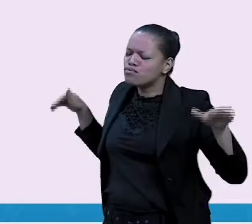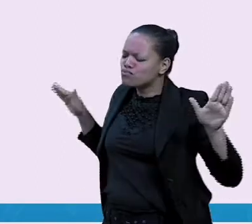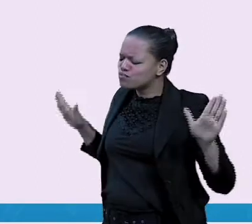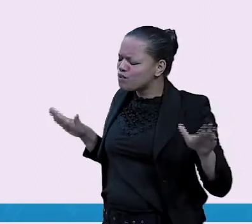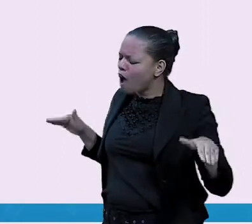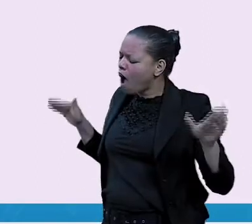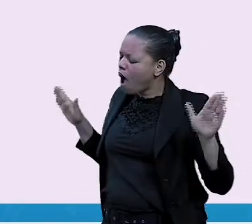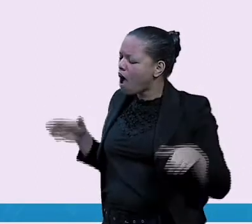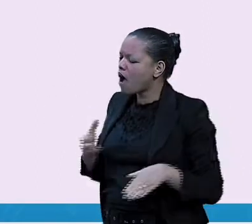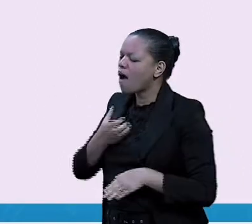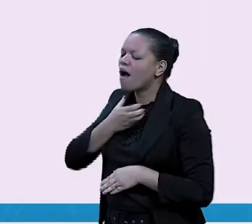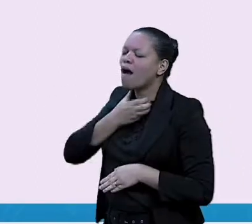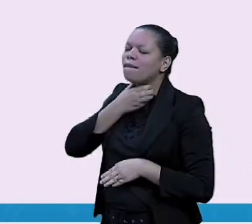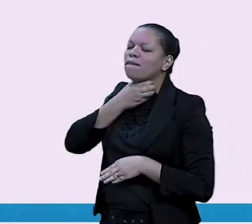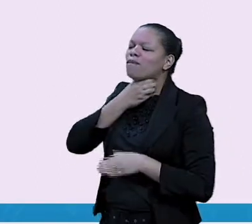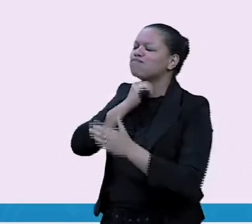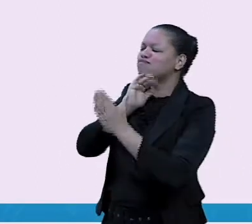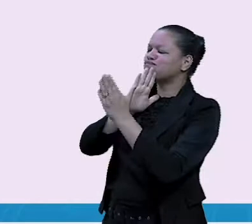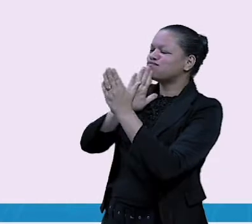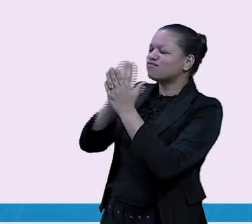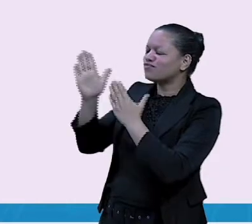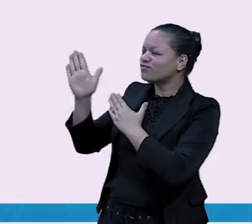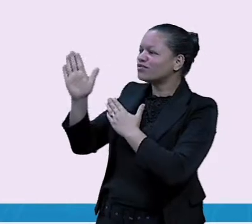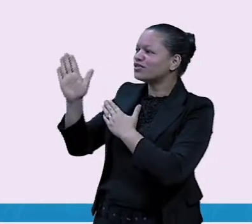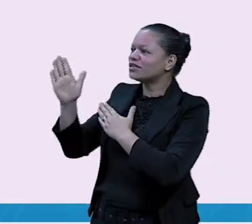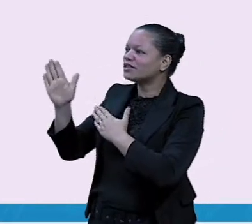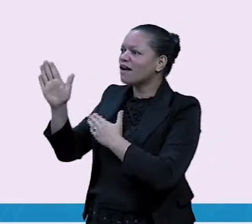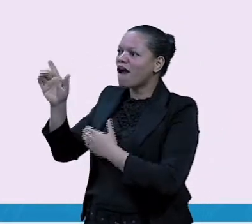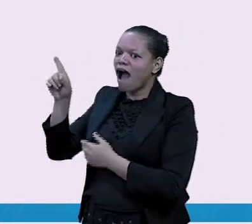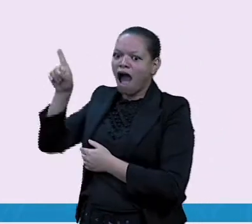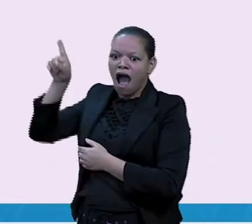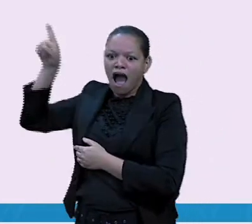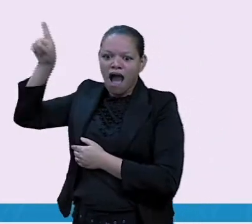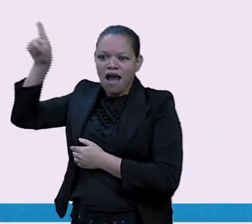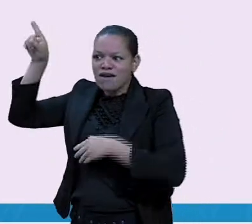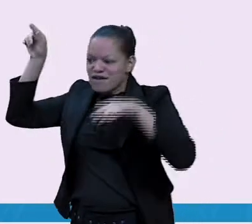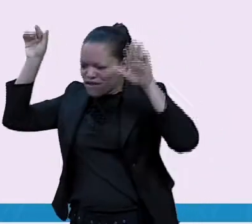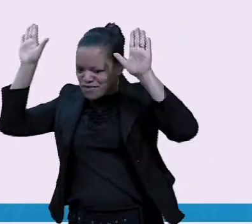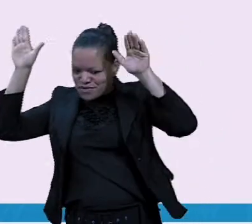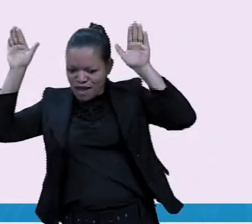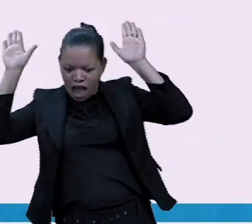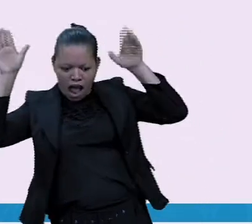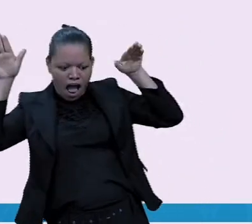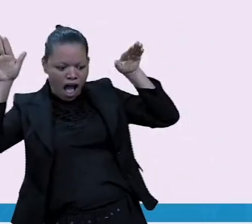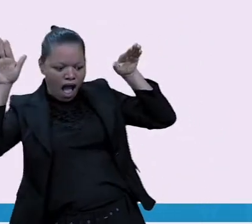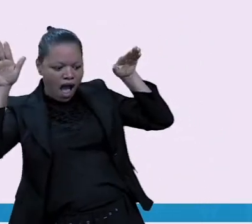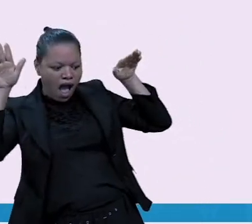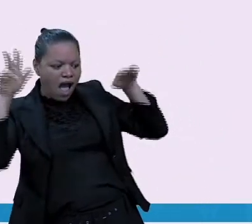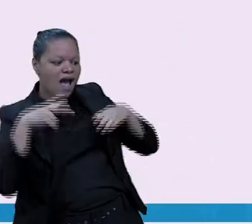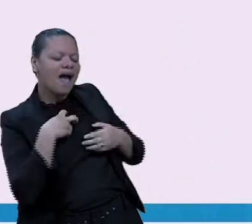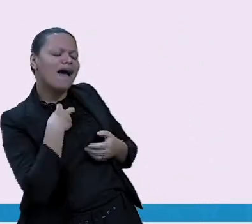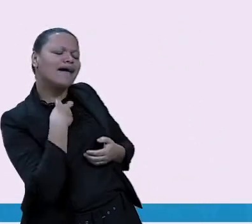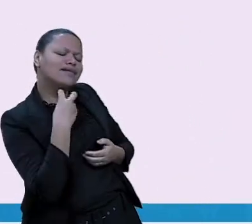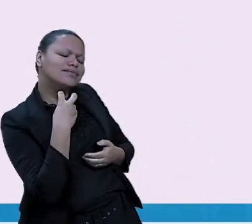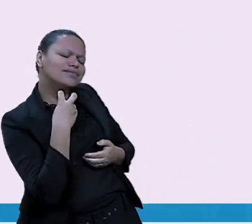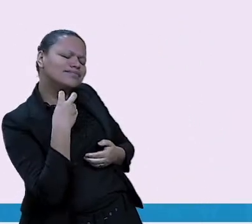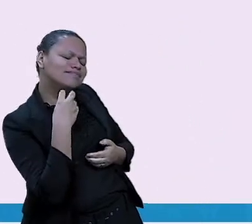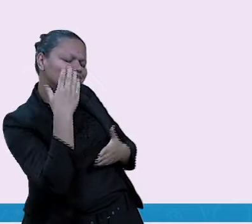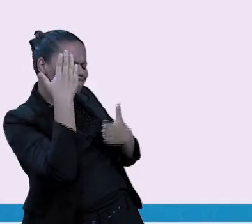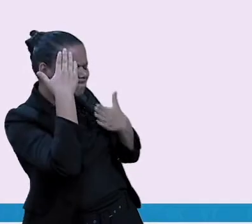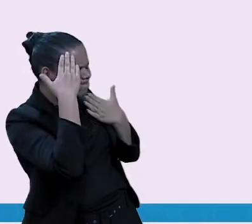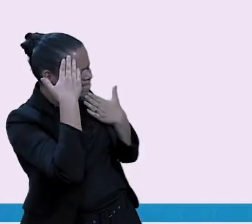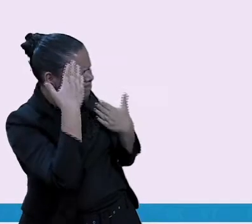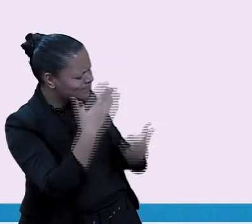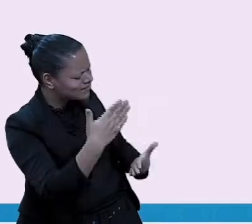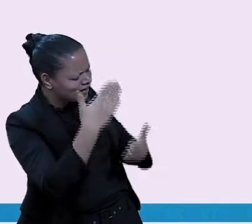para um ramo mais alto. De lá, ela arrulhou para a formiga. Obrigada,